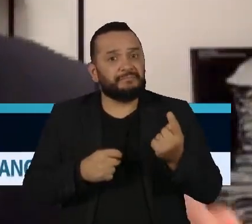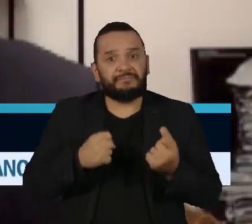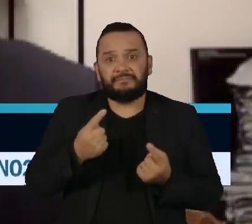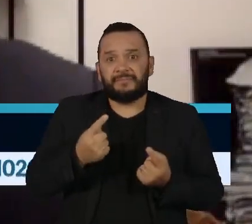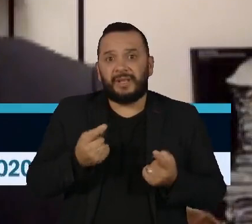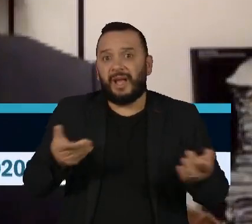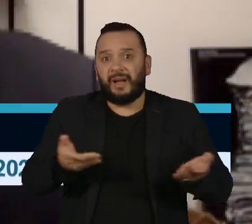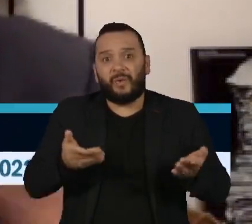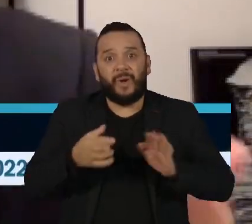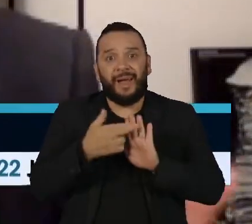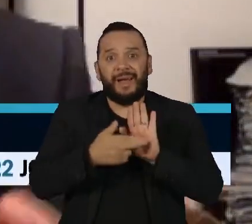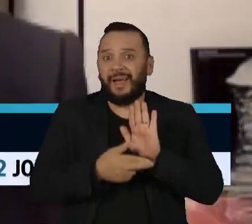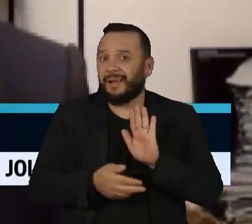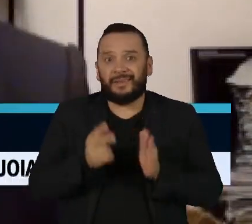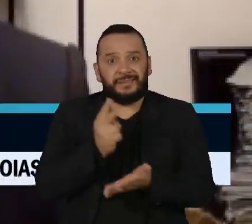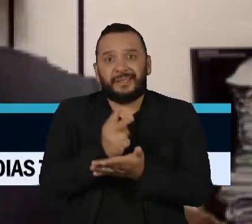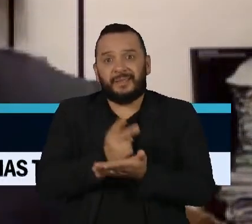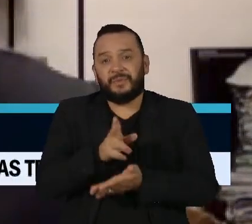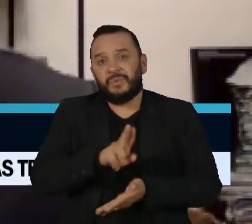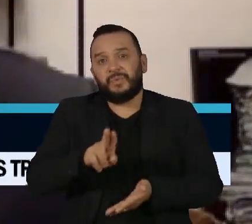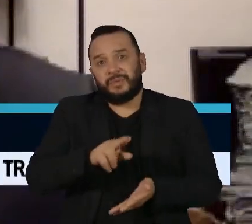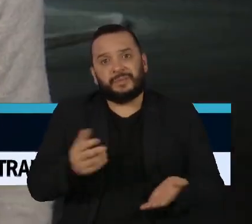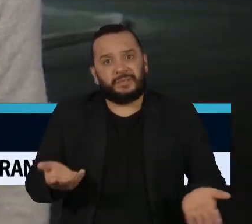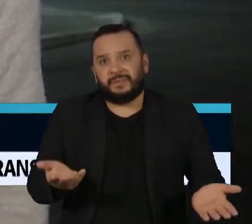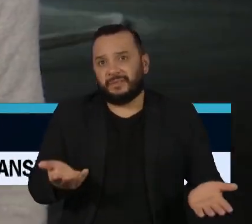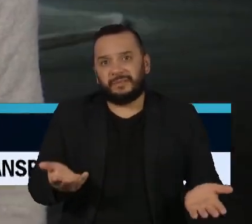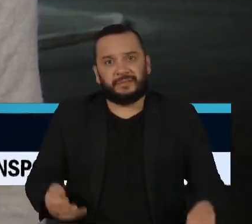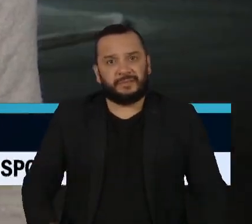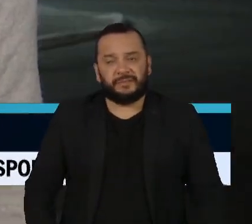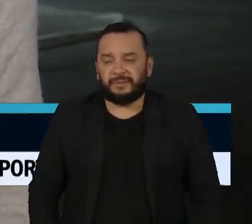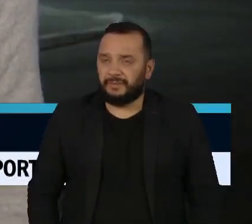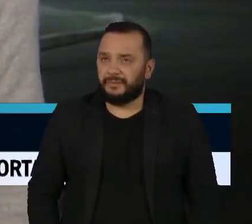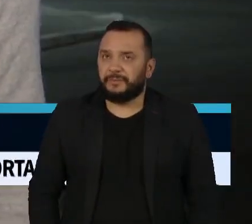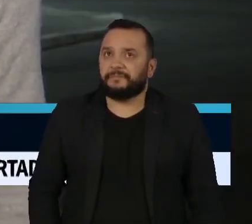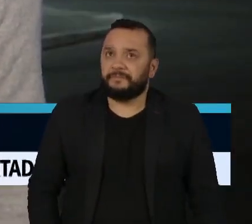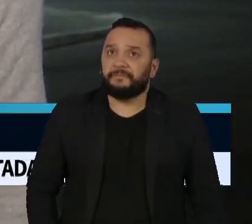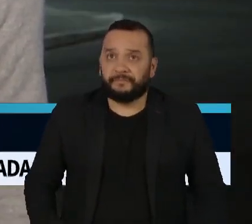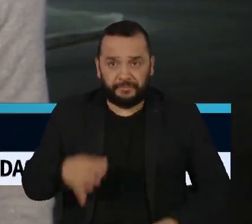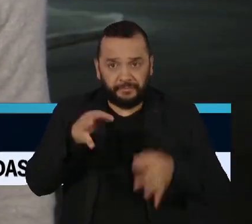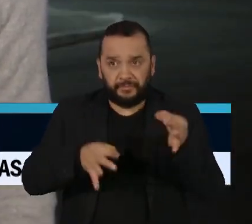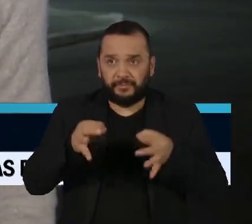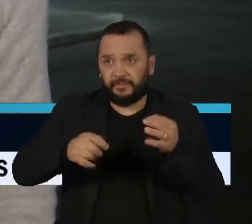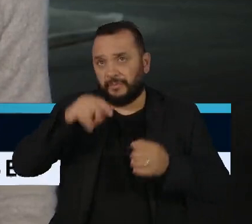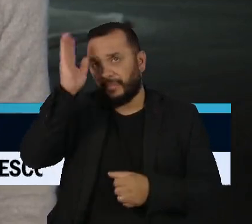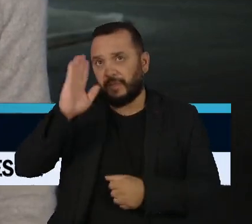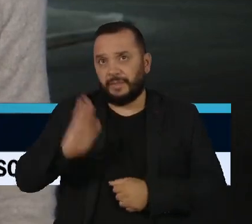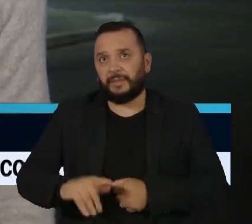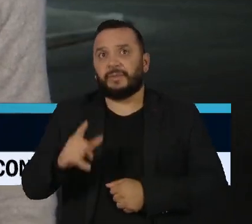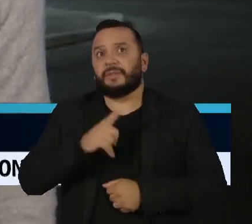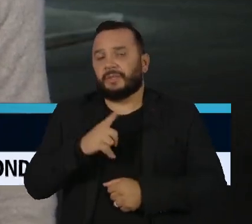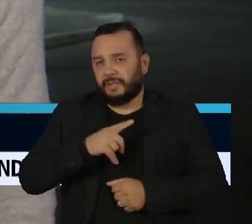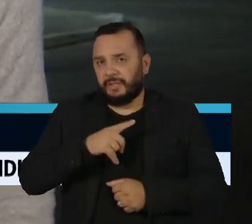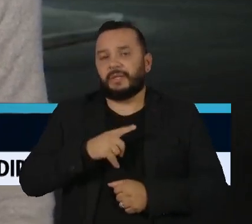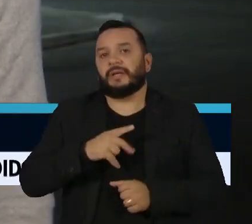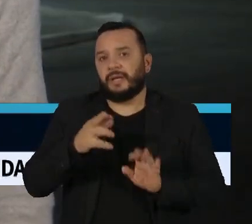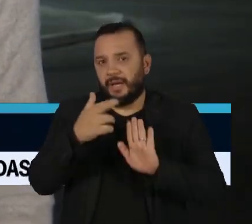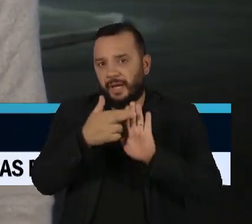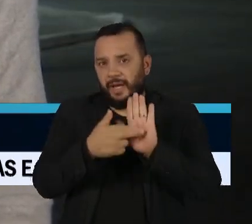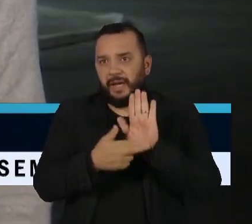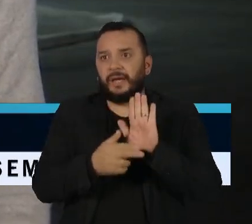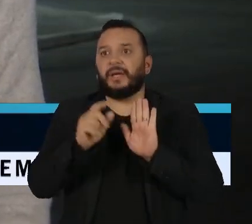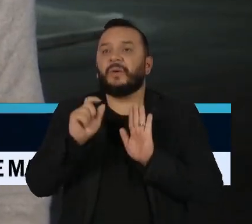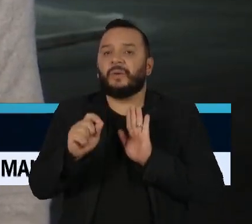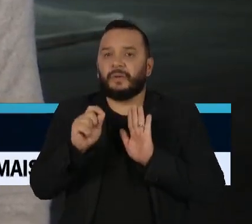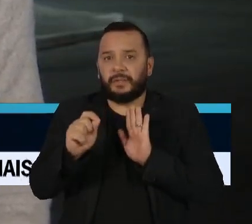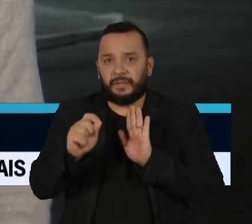famoso se possível, quer dizer, se possível nunca é aplicado. A justiça brasileira tem um sistema que leva muito em consideração